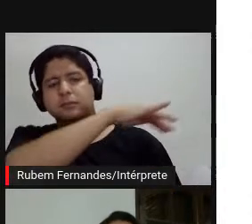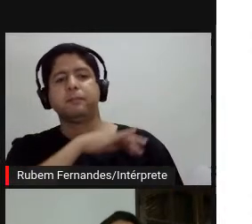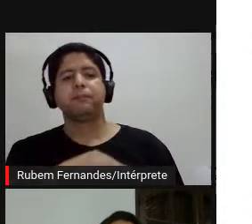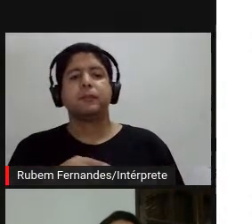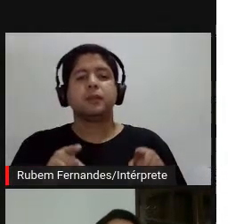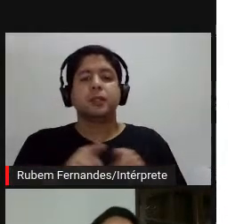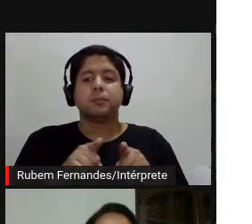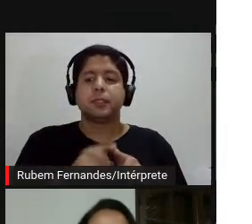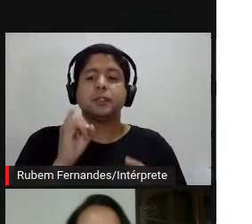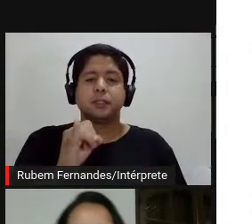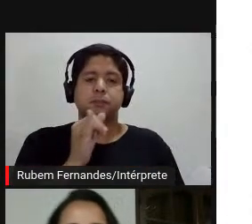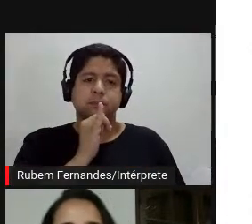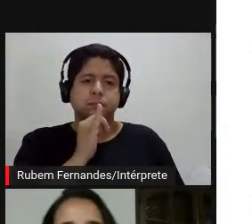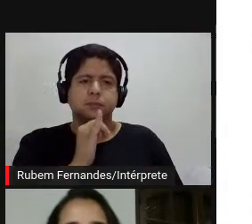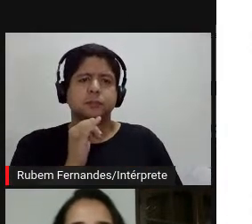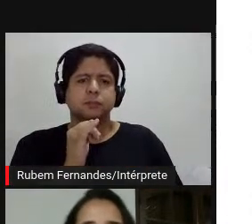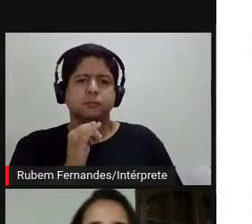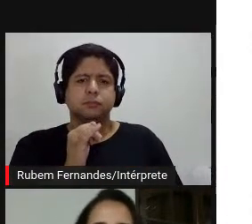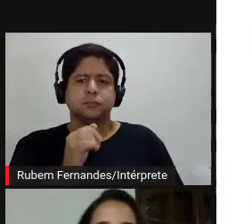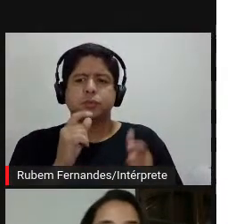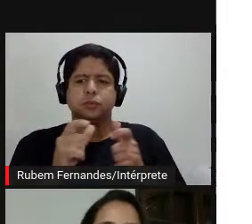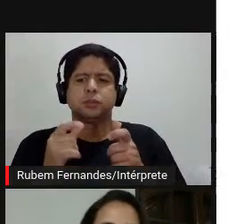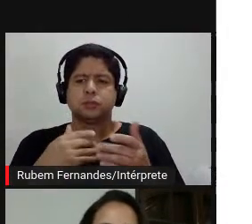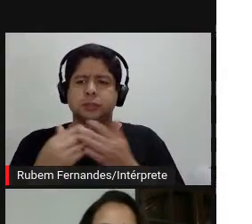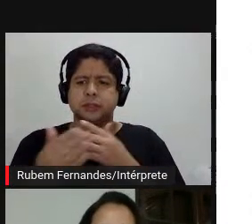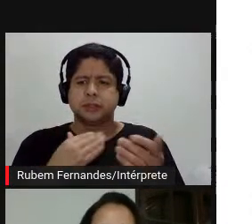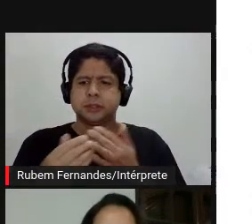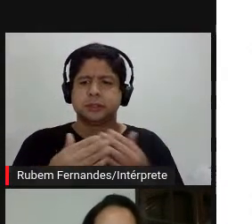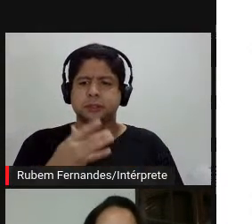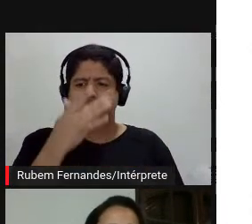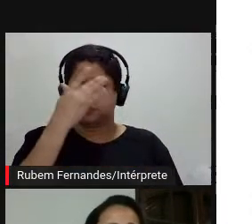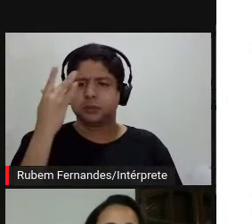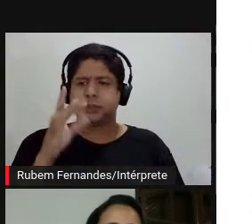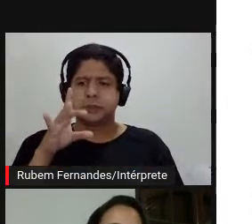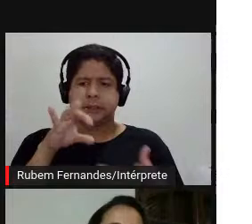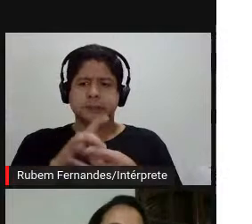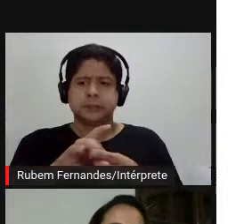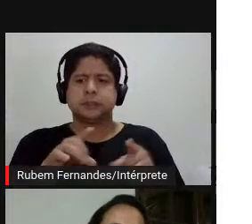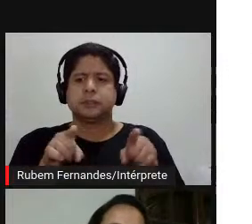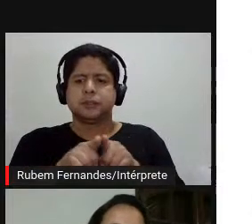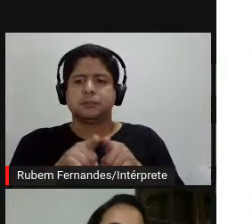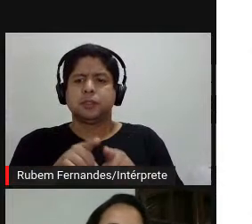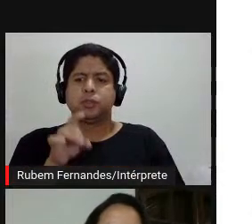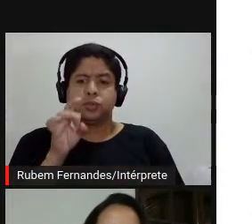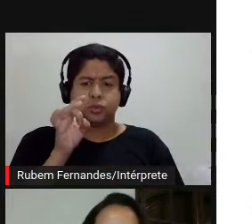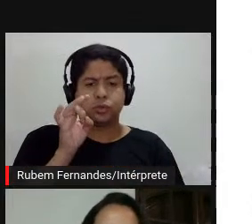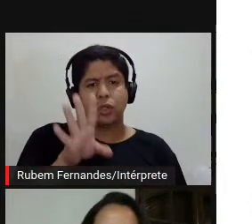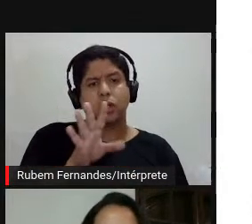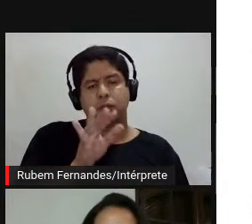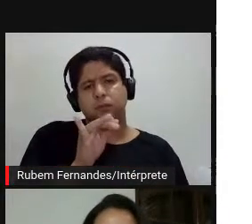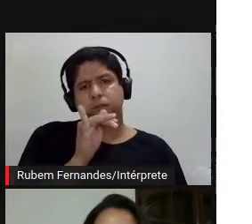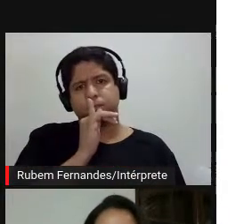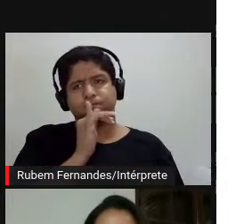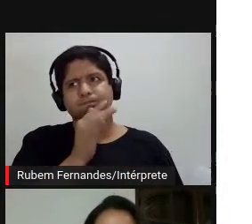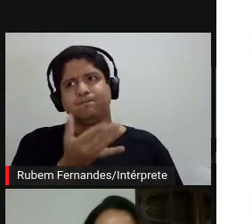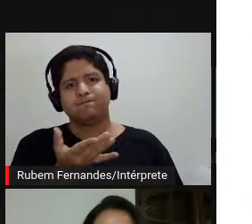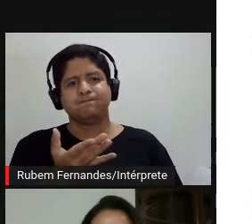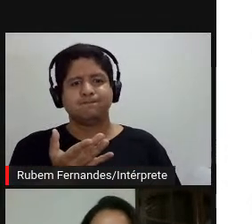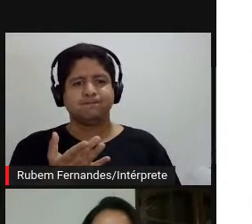acontece nesse espaço dessa relação, não apenas como o o, né,